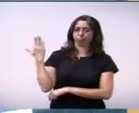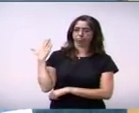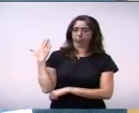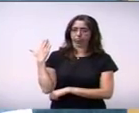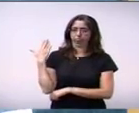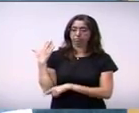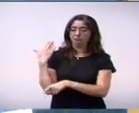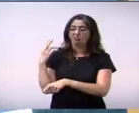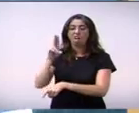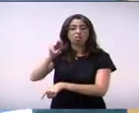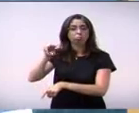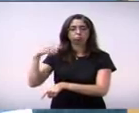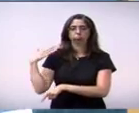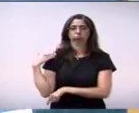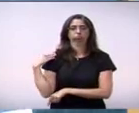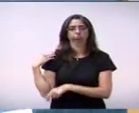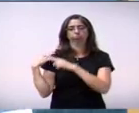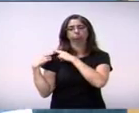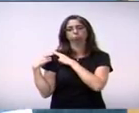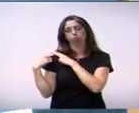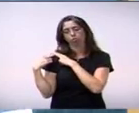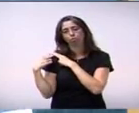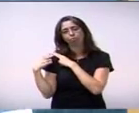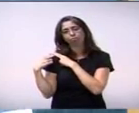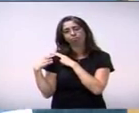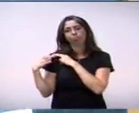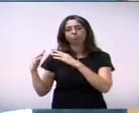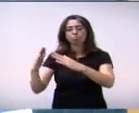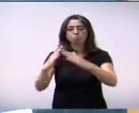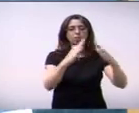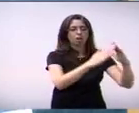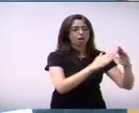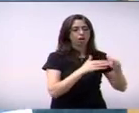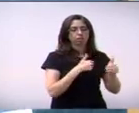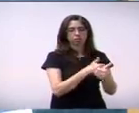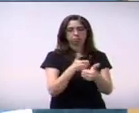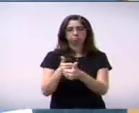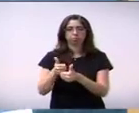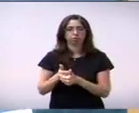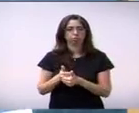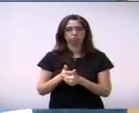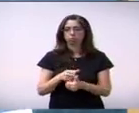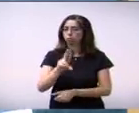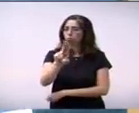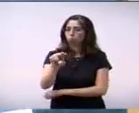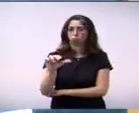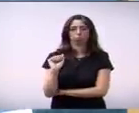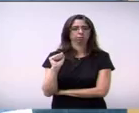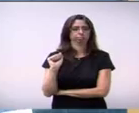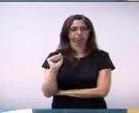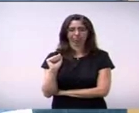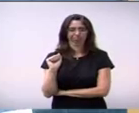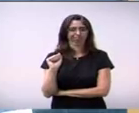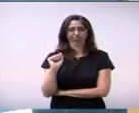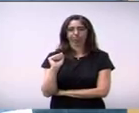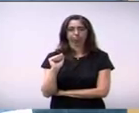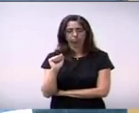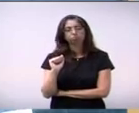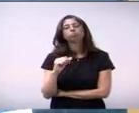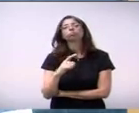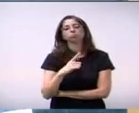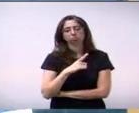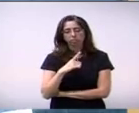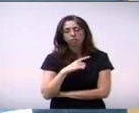ela nunca se responsabilizou pelas casas que estavam ao redor. Nunca se responsabilizou. Várias casas ali